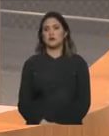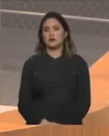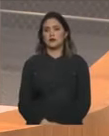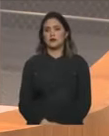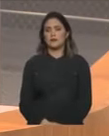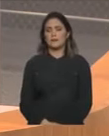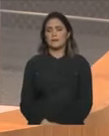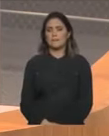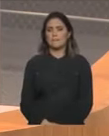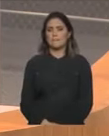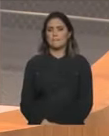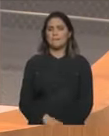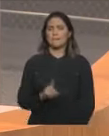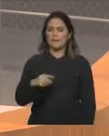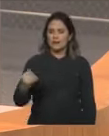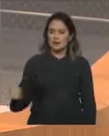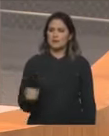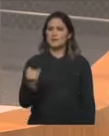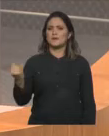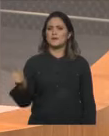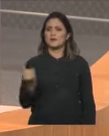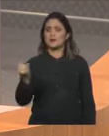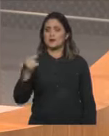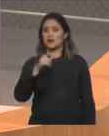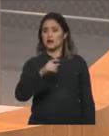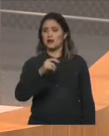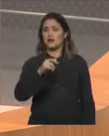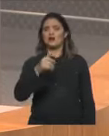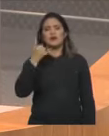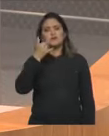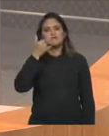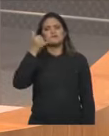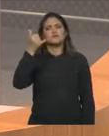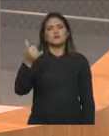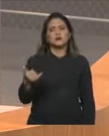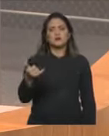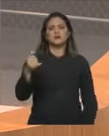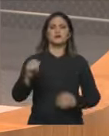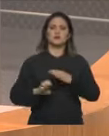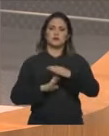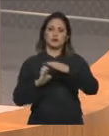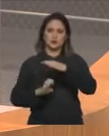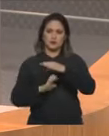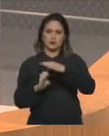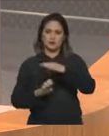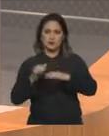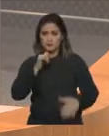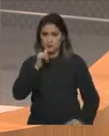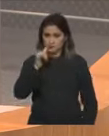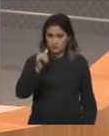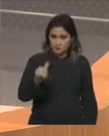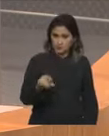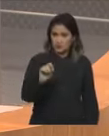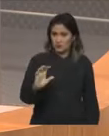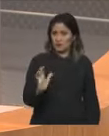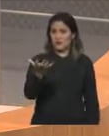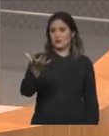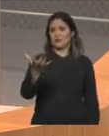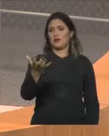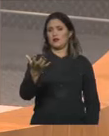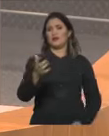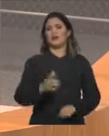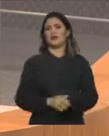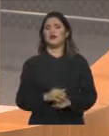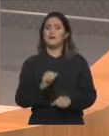aquele funcionário, terceirizado, entre em contato com a empresa, para informar aquele fato e adiar